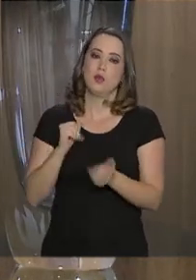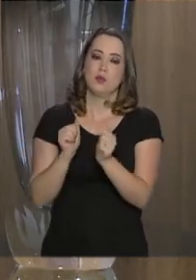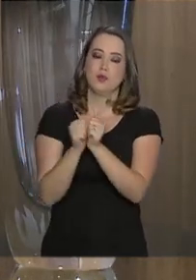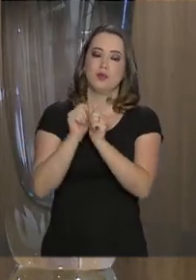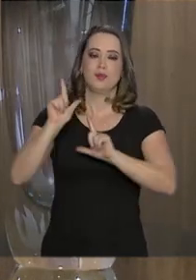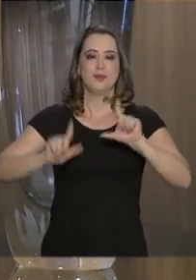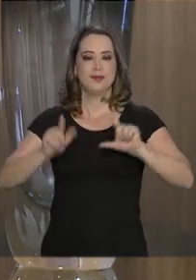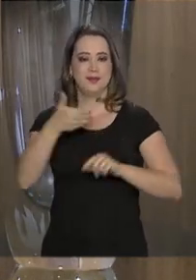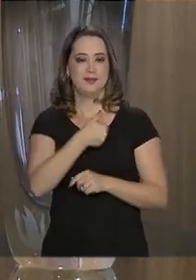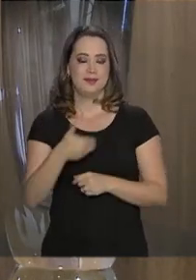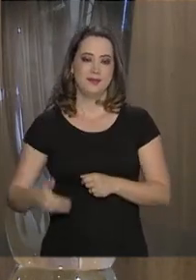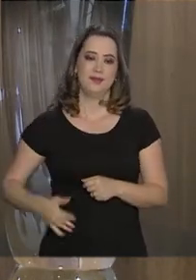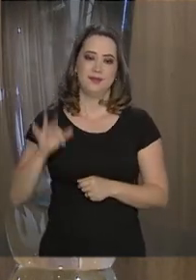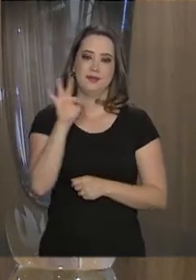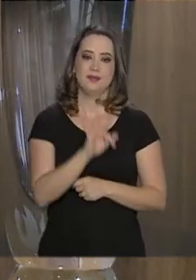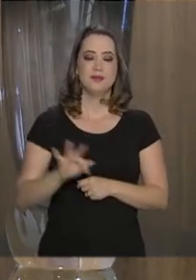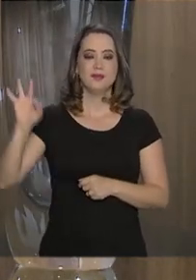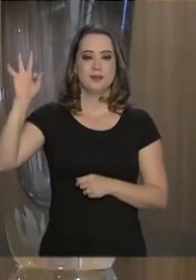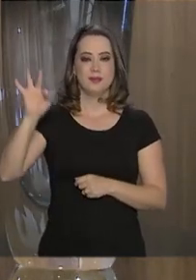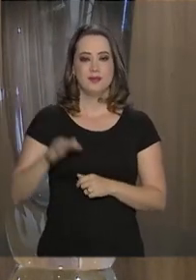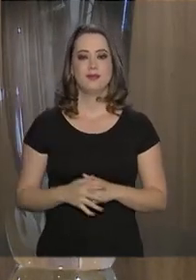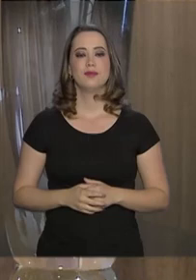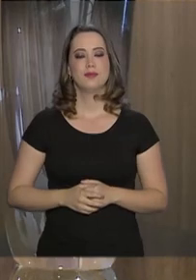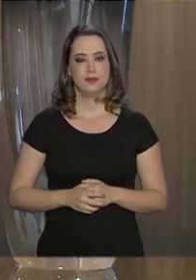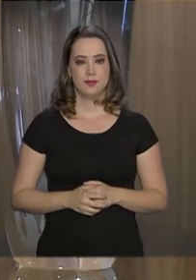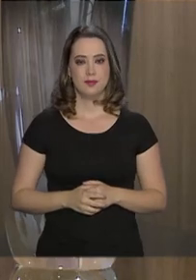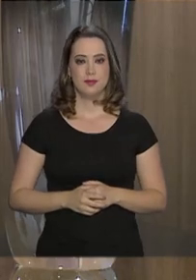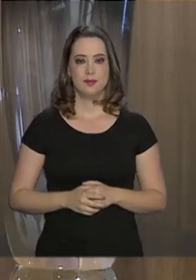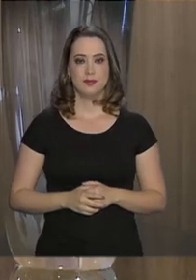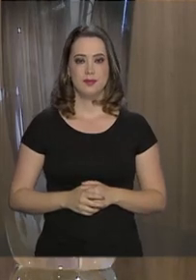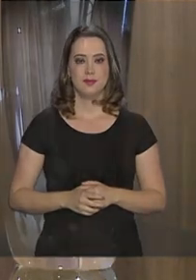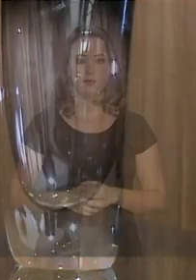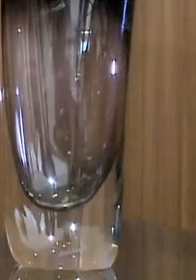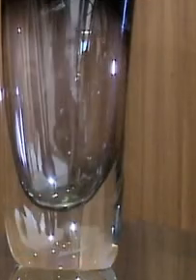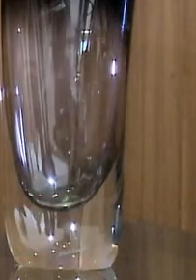Continue com a gente na NBR, a TV do Governo Federal.